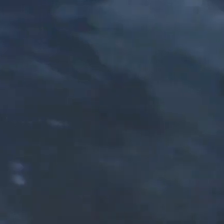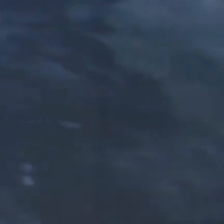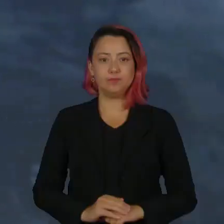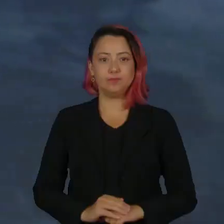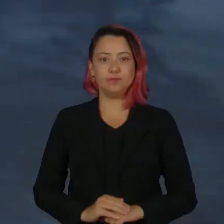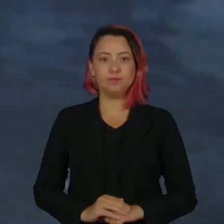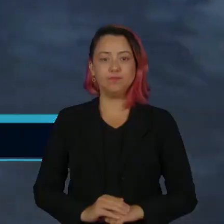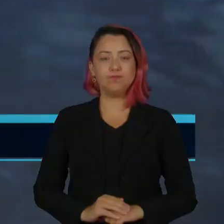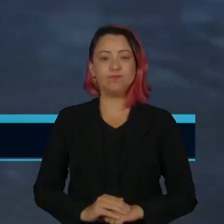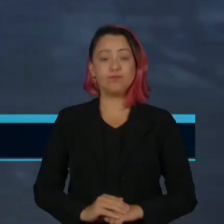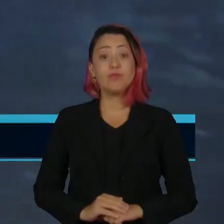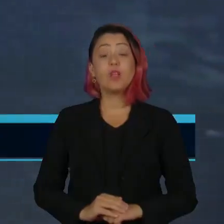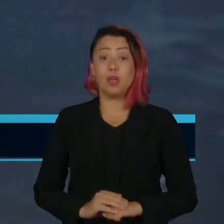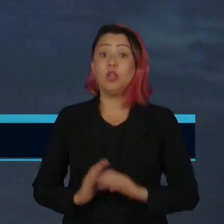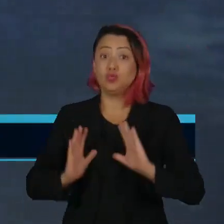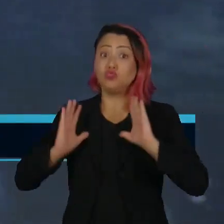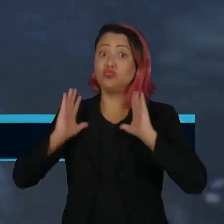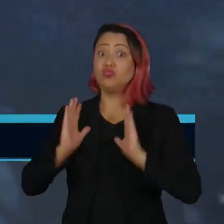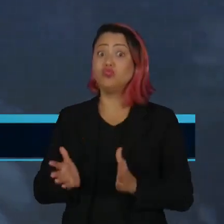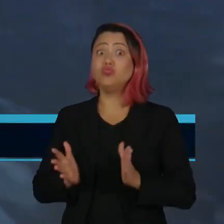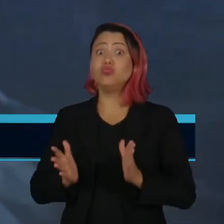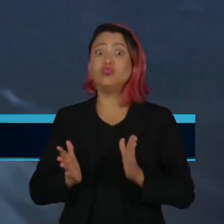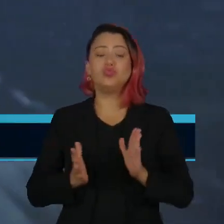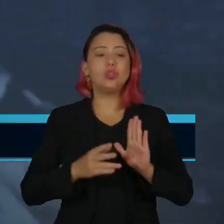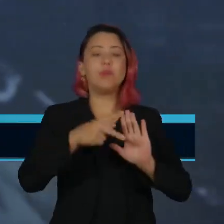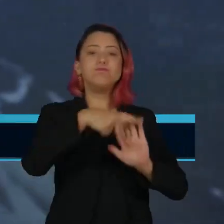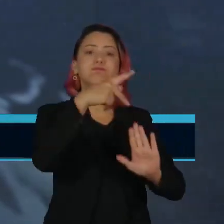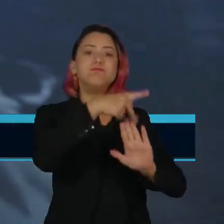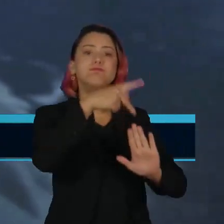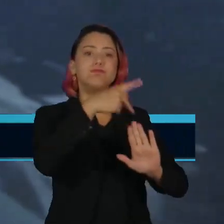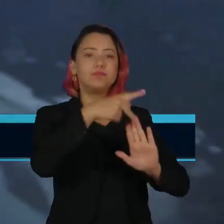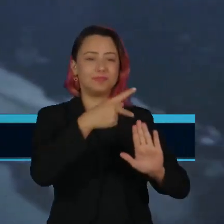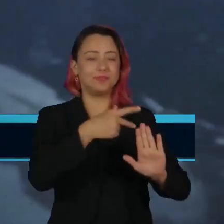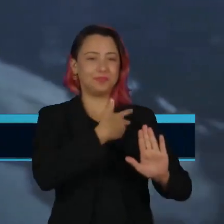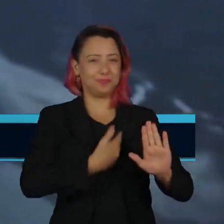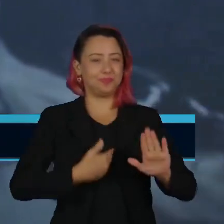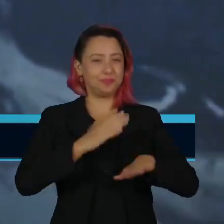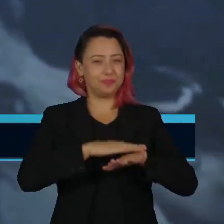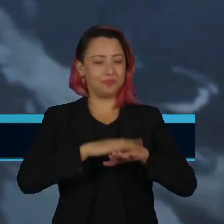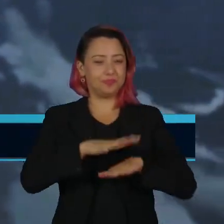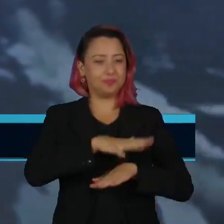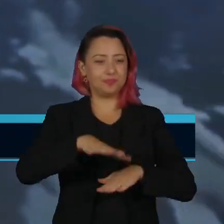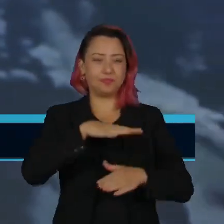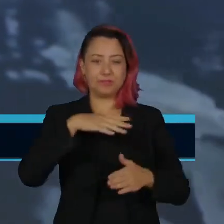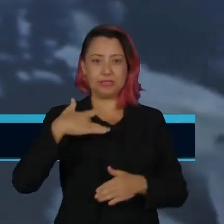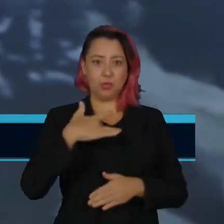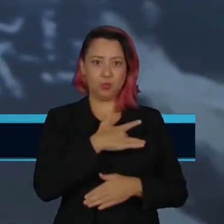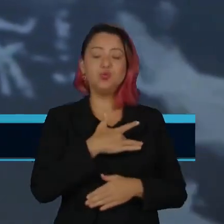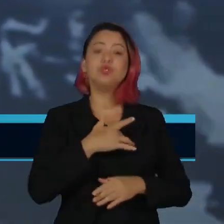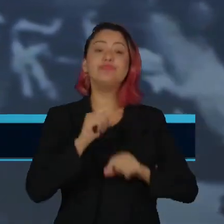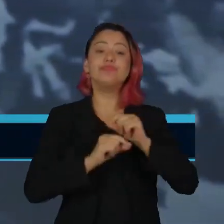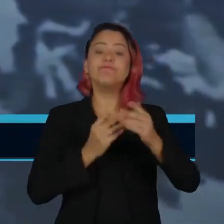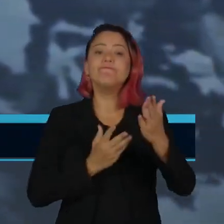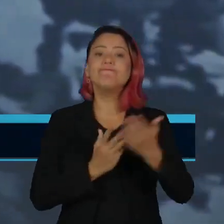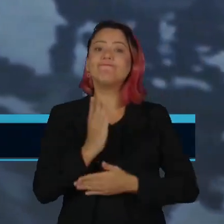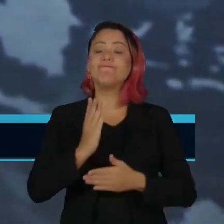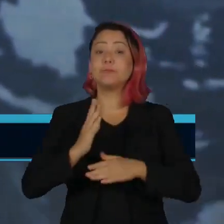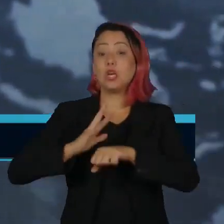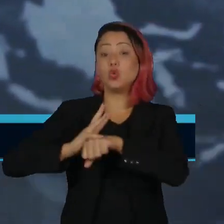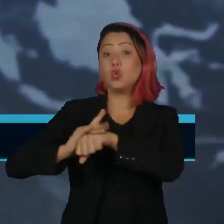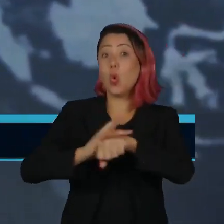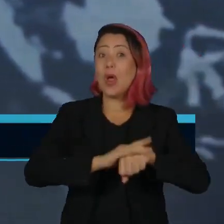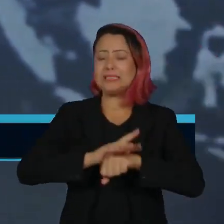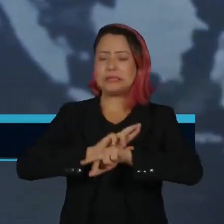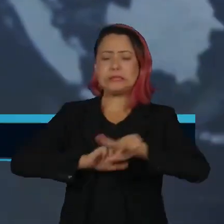E já está em vigor a portaria do Ministério da Saúde que amplia a lista de doenças relacionadas ao trabalho. O número de